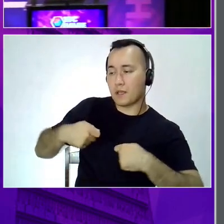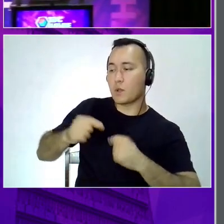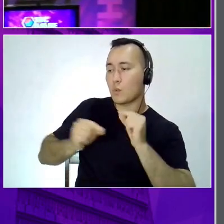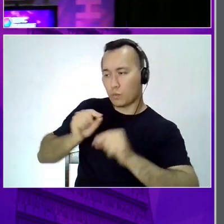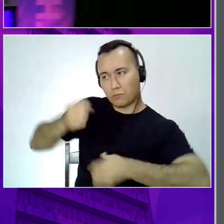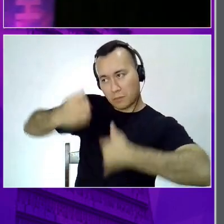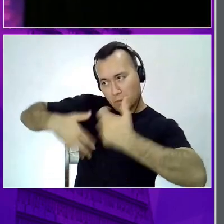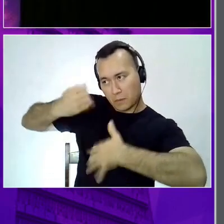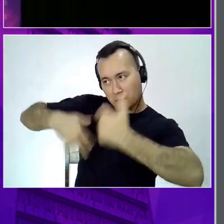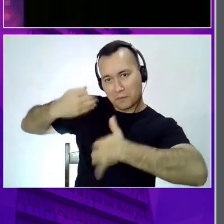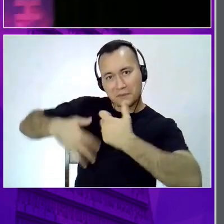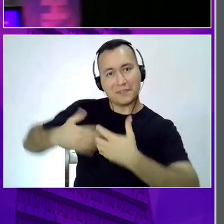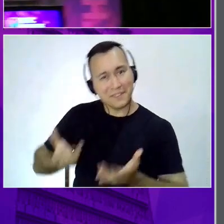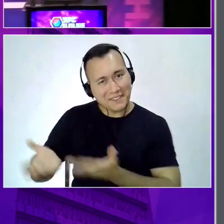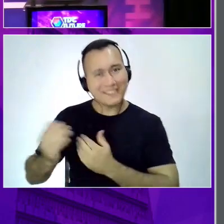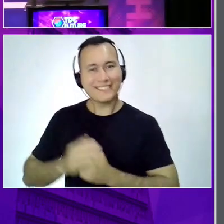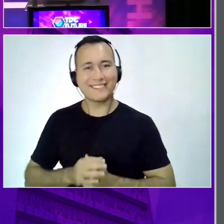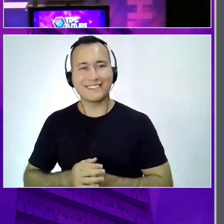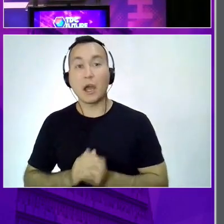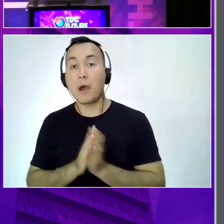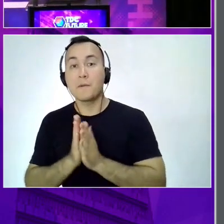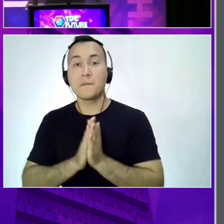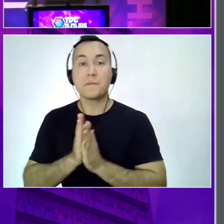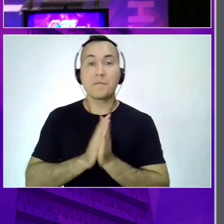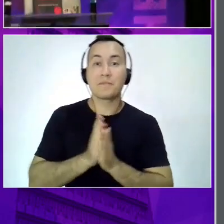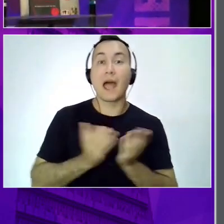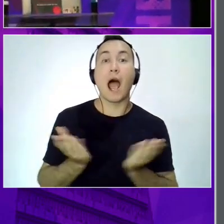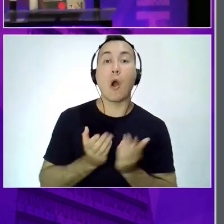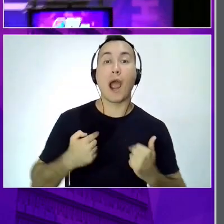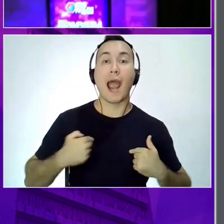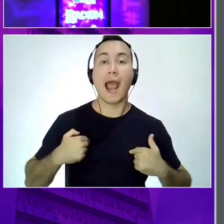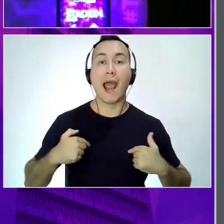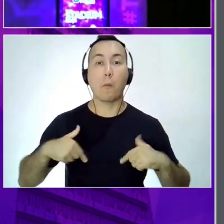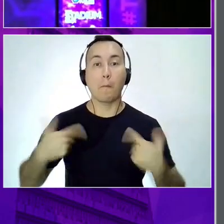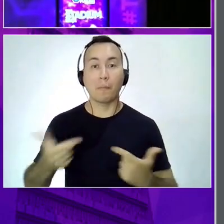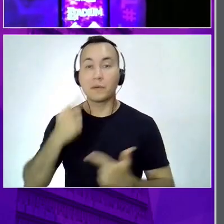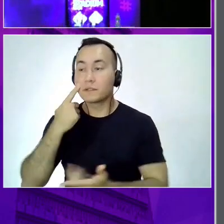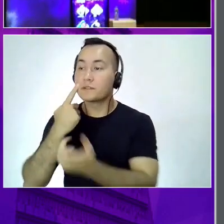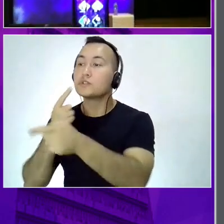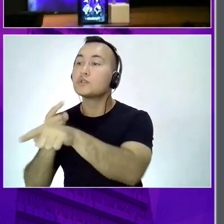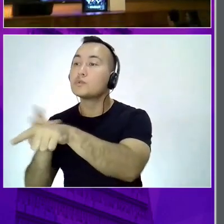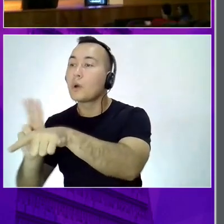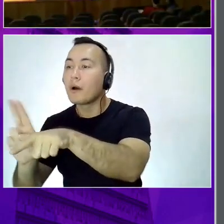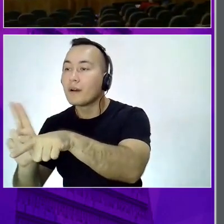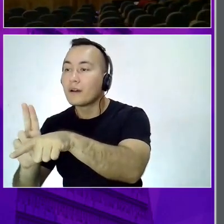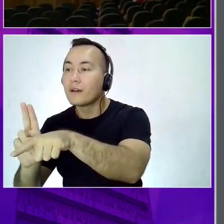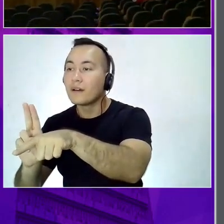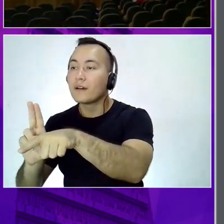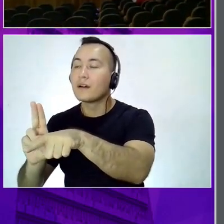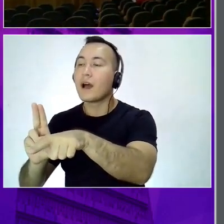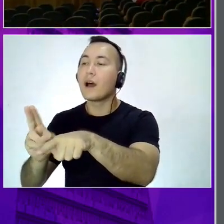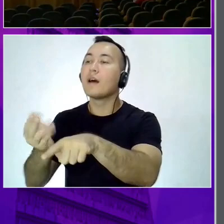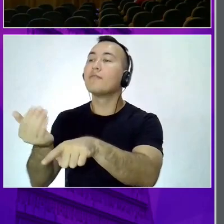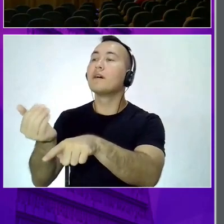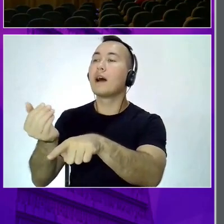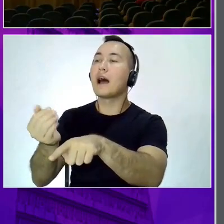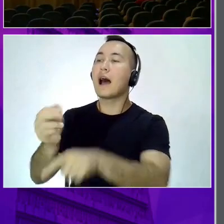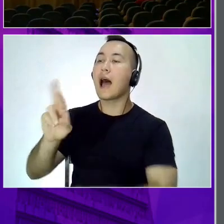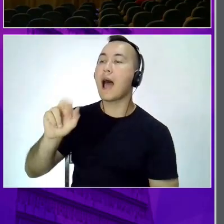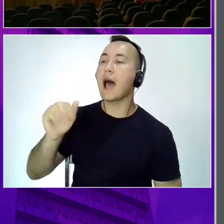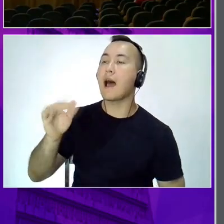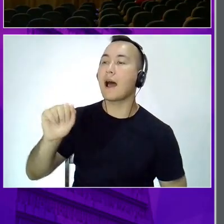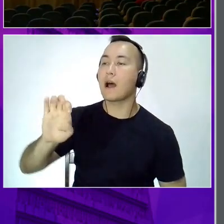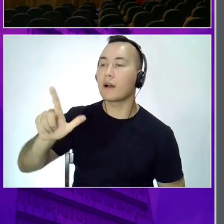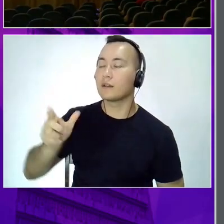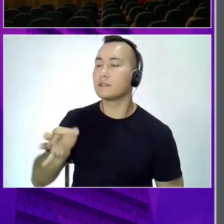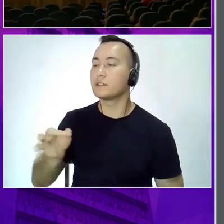eu vir aqui para o palco que eu quero falar com alguém aqui. Vamos ver aqui. Nome? Me conta. Rafael. Rafael, qual que é teu